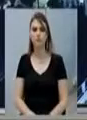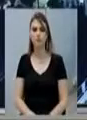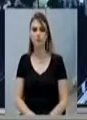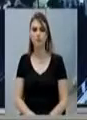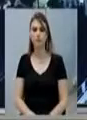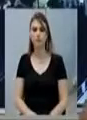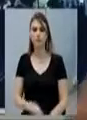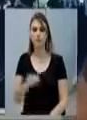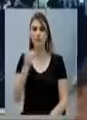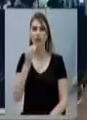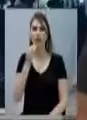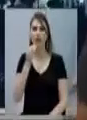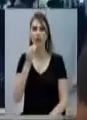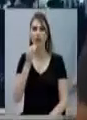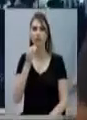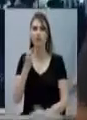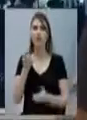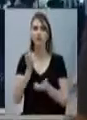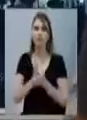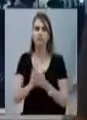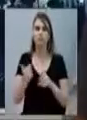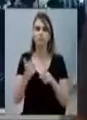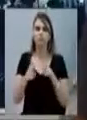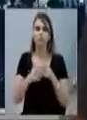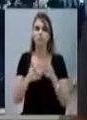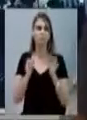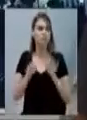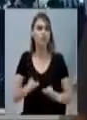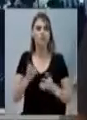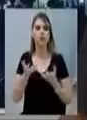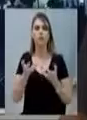Claro. Nós queríamos resolver essa situação? Com certeza que queríamos.